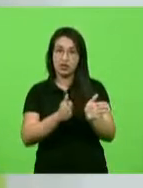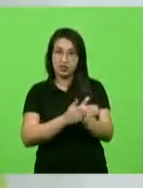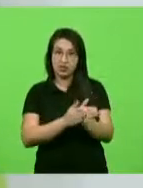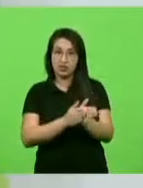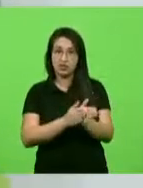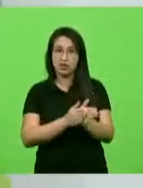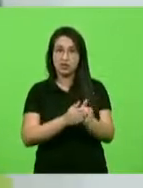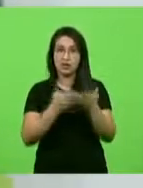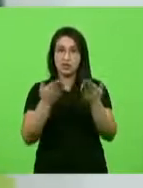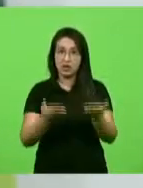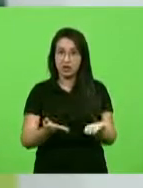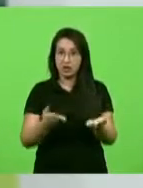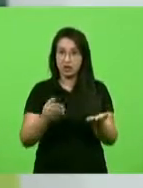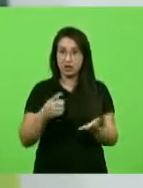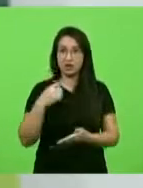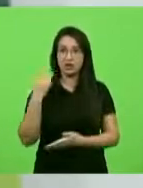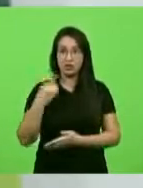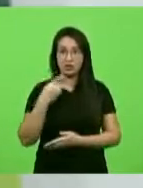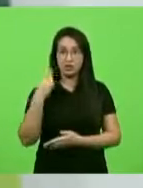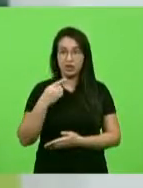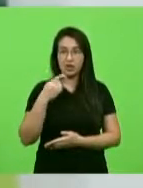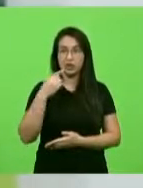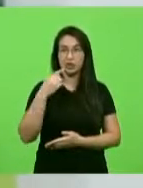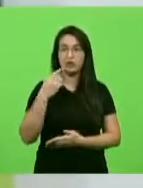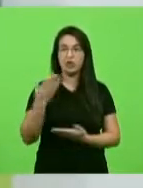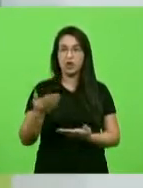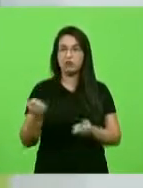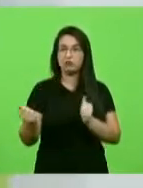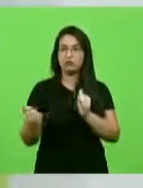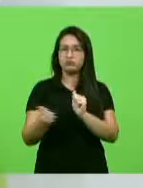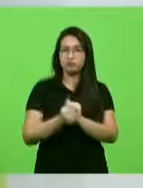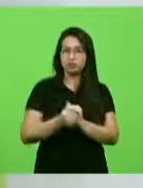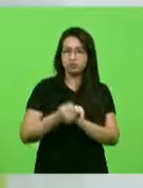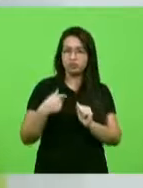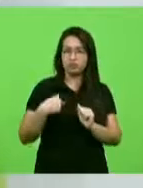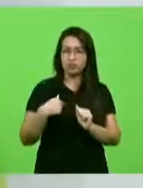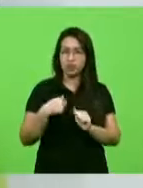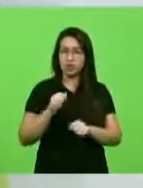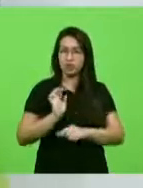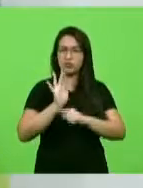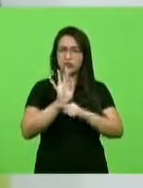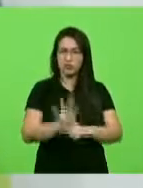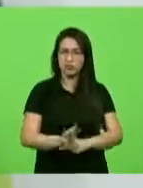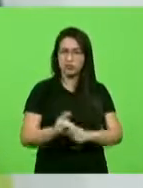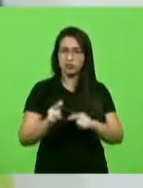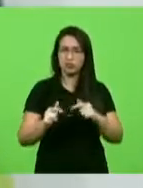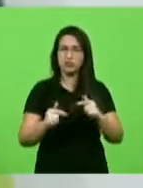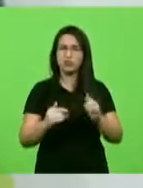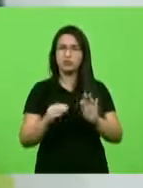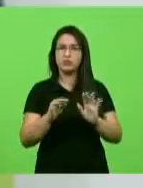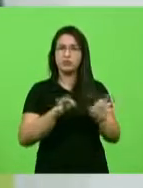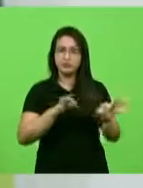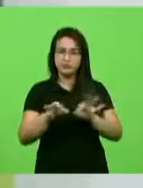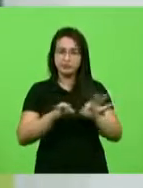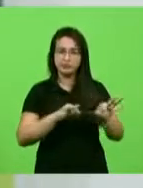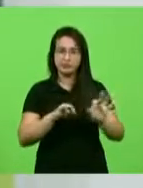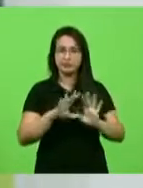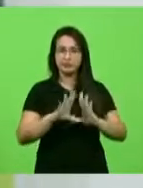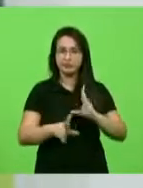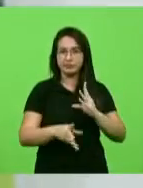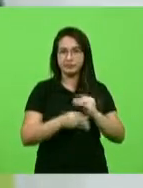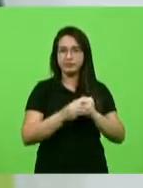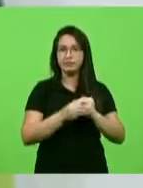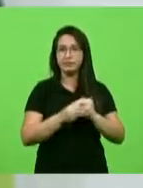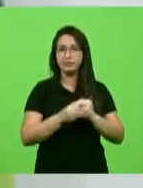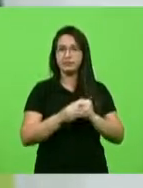Drevich que me ofereceu oportunidade de ombrear do lado dele a construção dessa emenda fazendo muita justiça